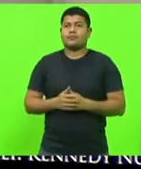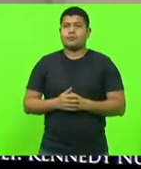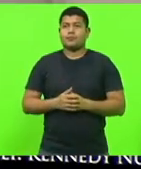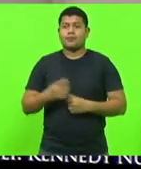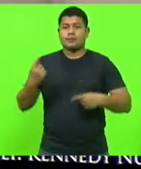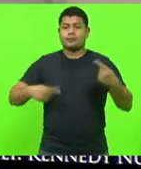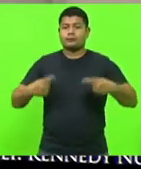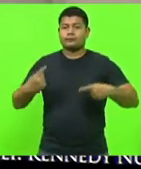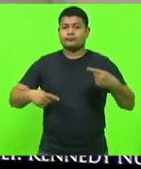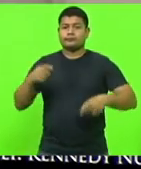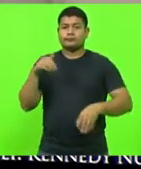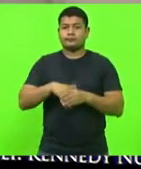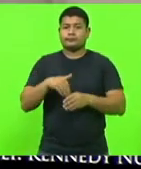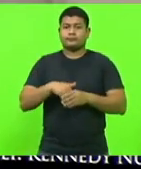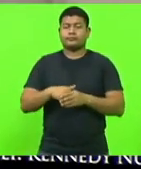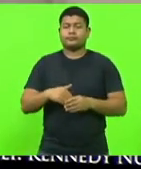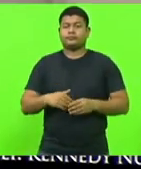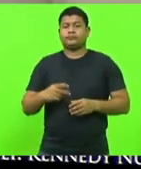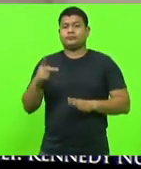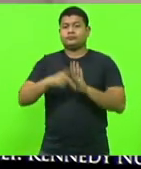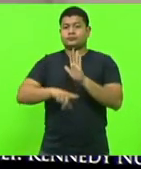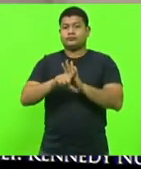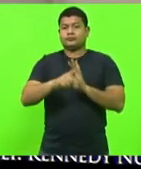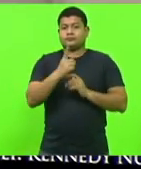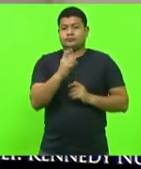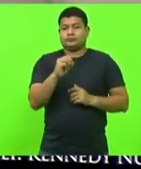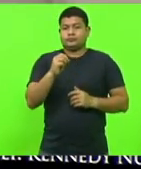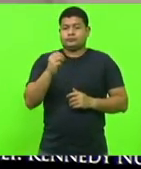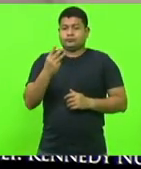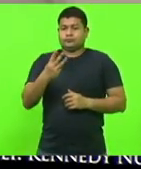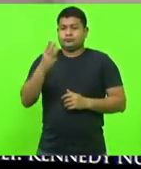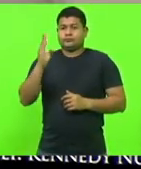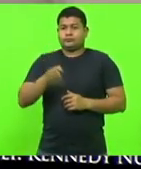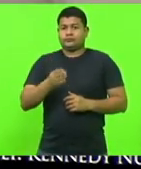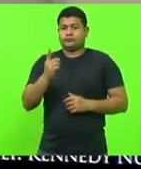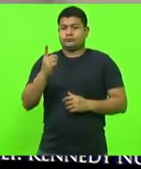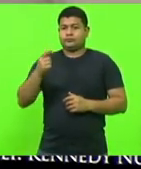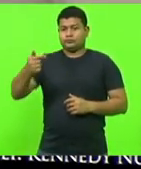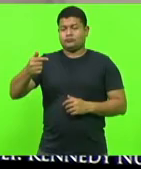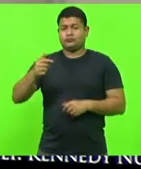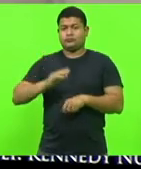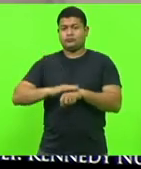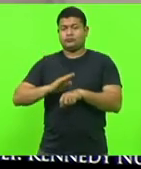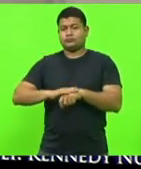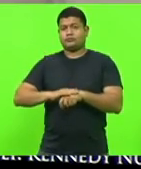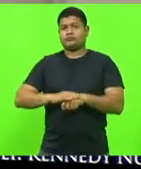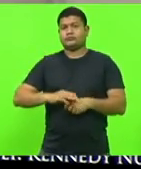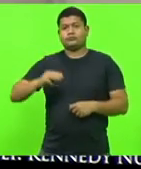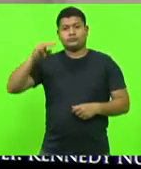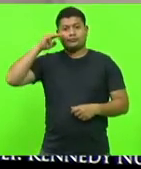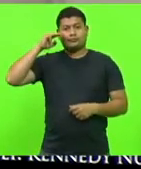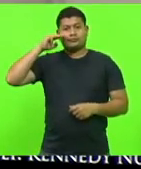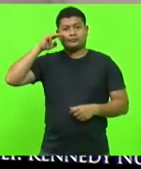Discussão e votação em turno único do projeto de lei 103.7 de 2021, autor, deputada Marlene Fengler.